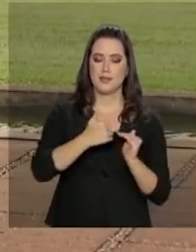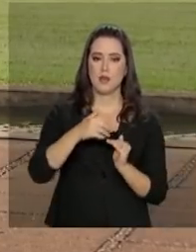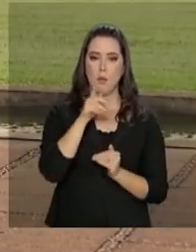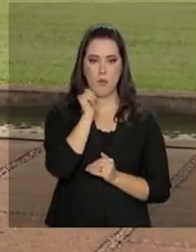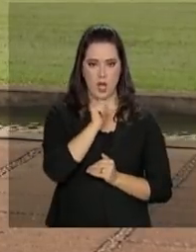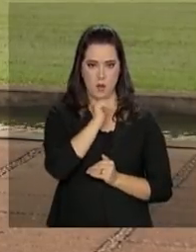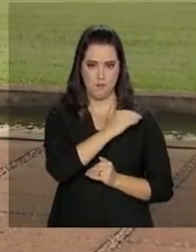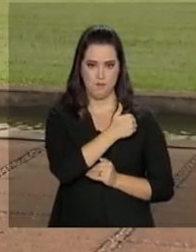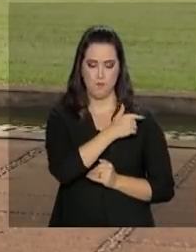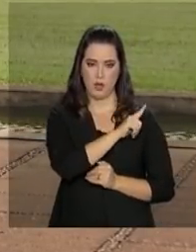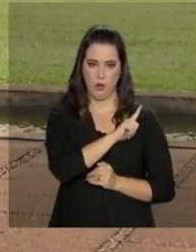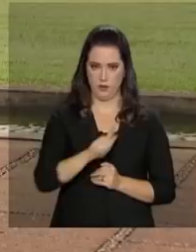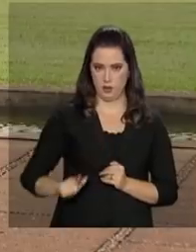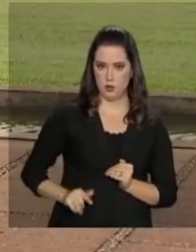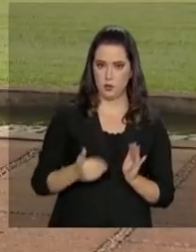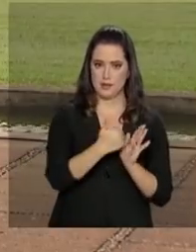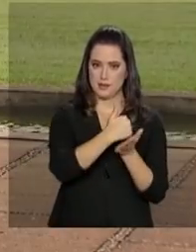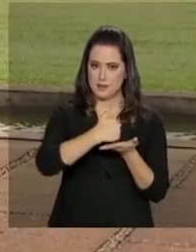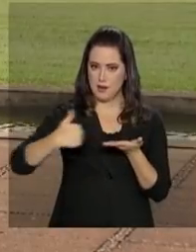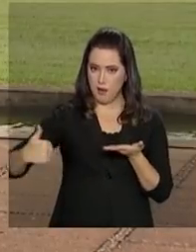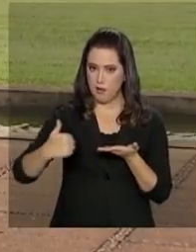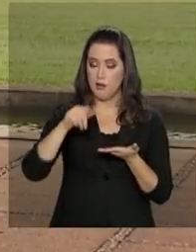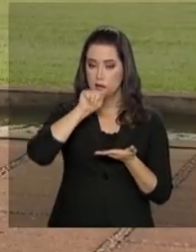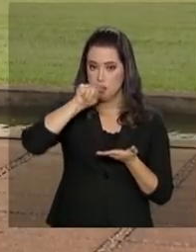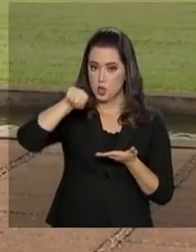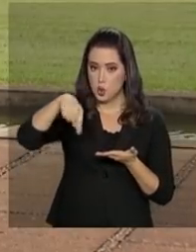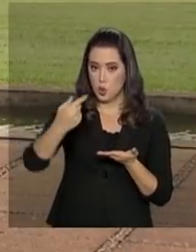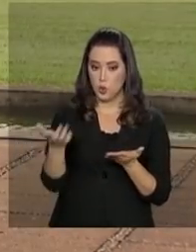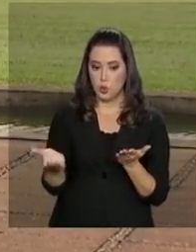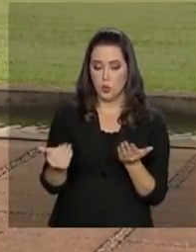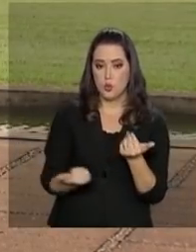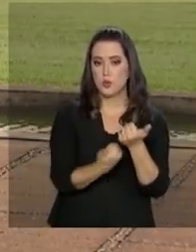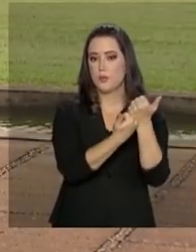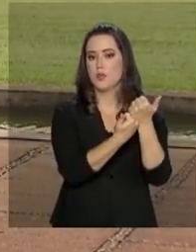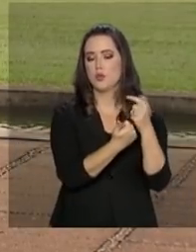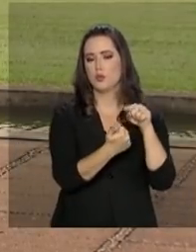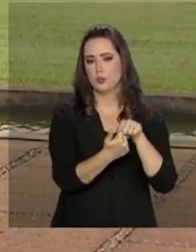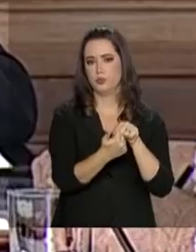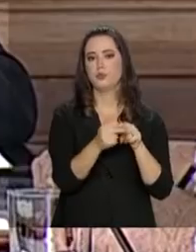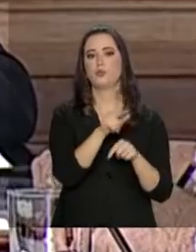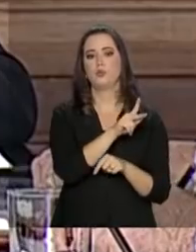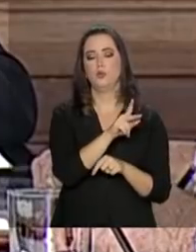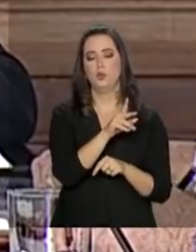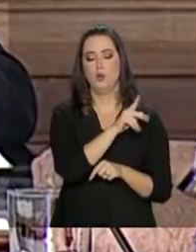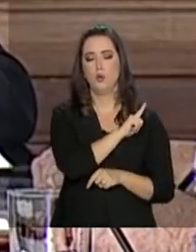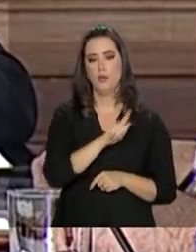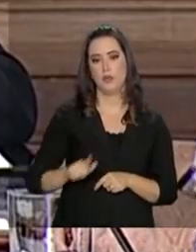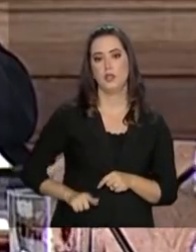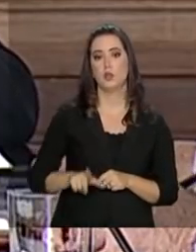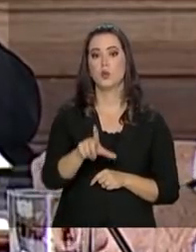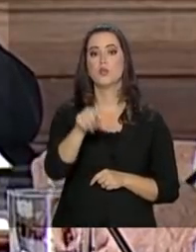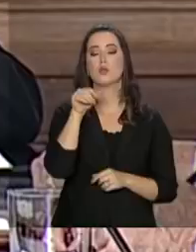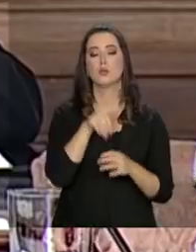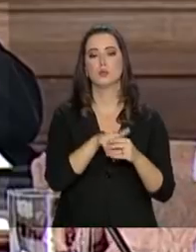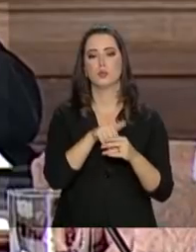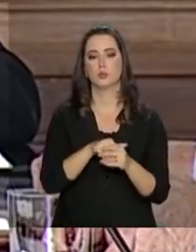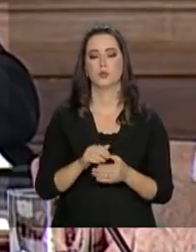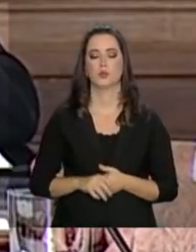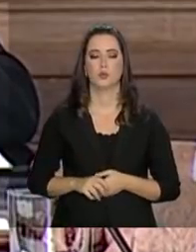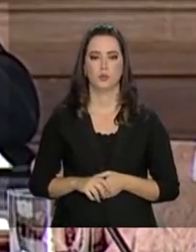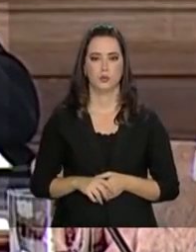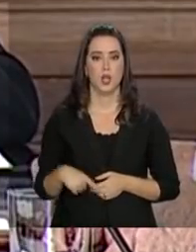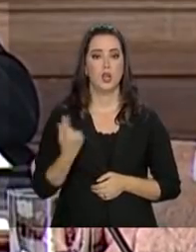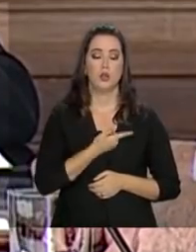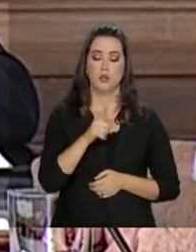e o governador eleito, Antônio Denário, foi o escolhido para assumir como interventor. Nós resolvemos prestigiar a soberania popular,